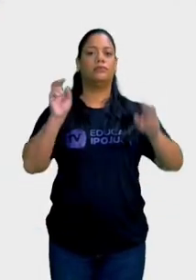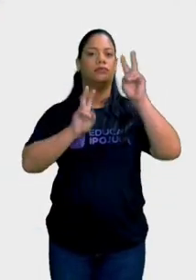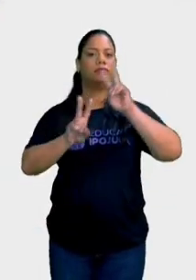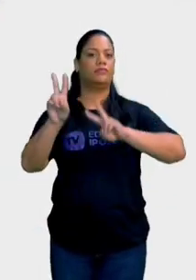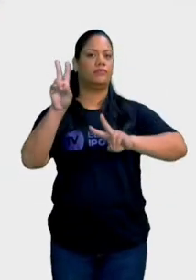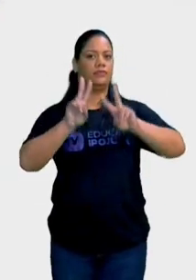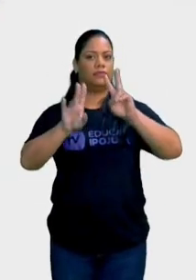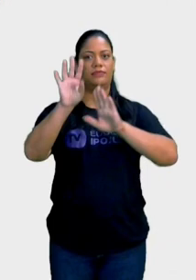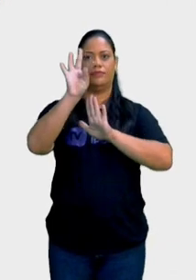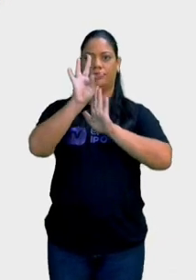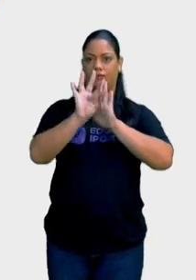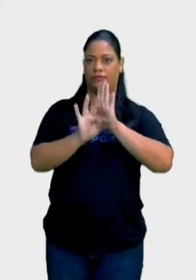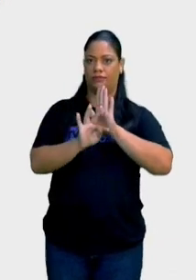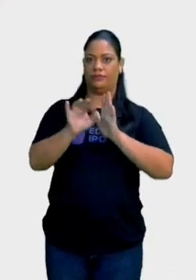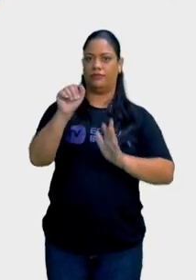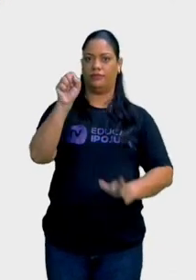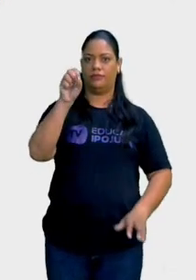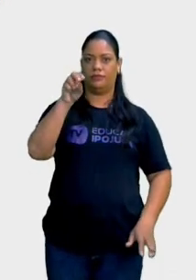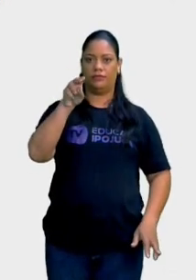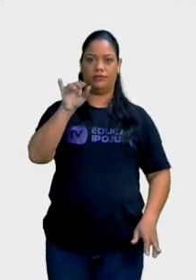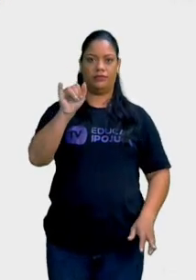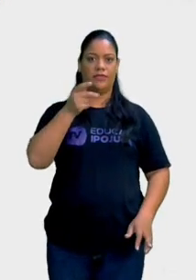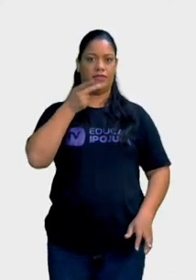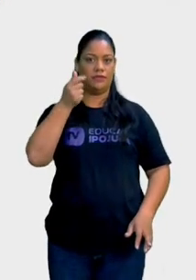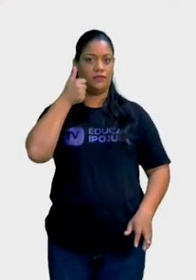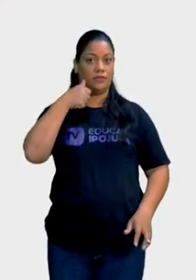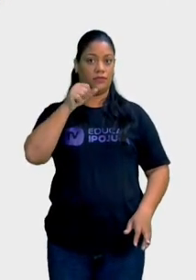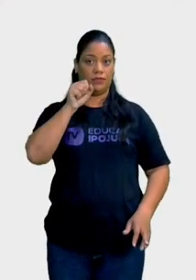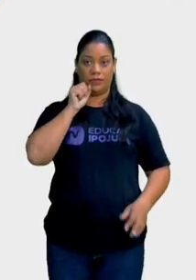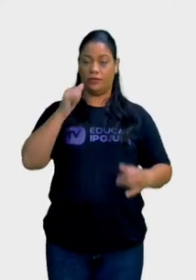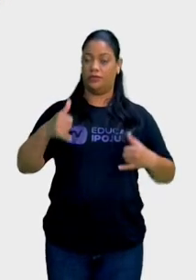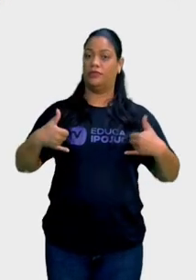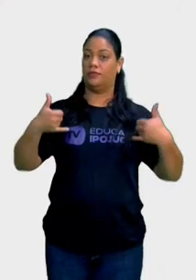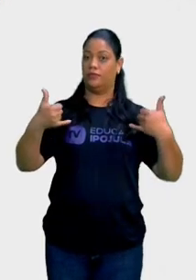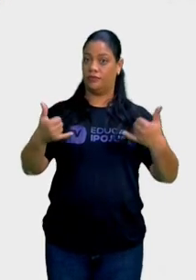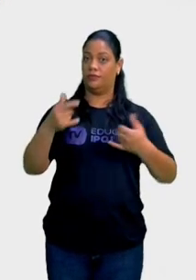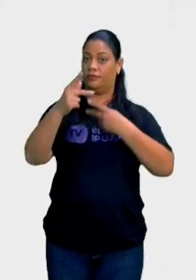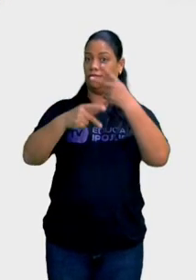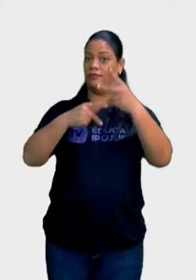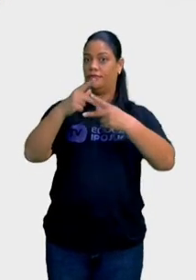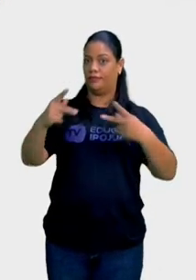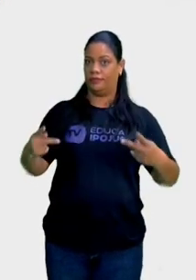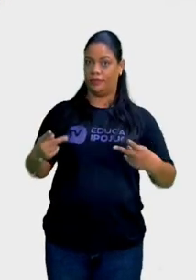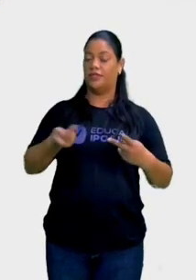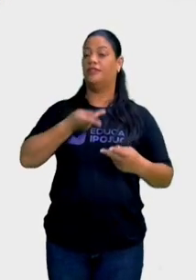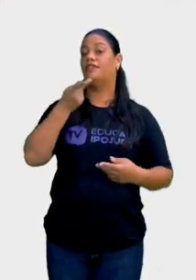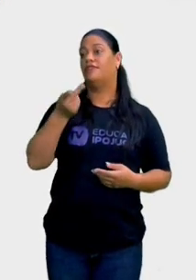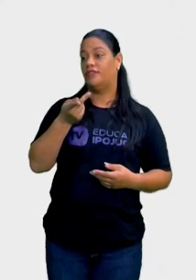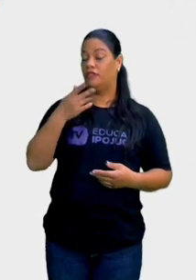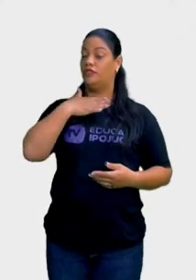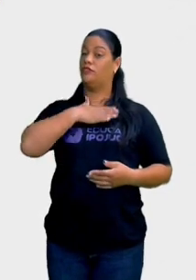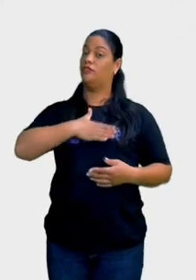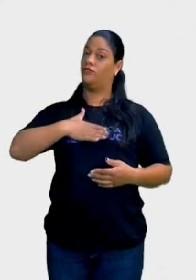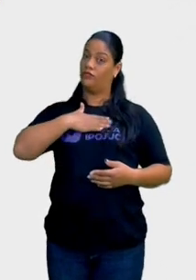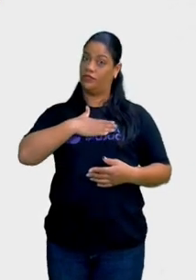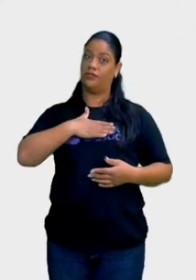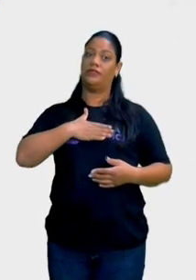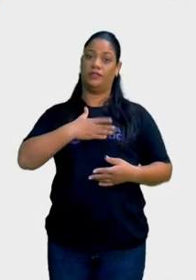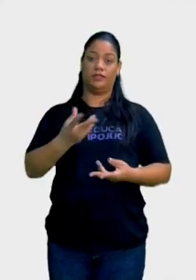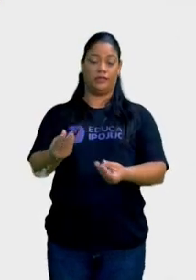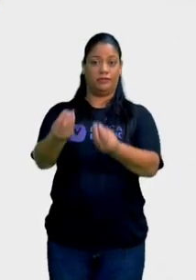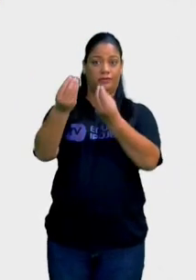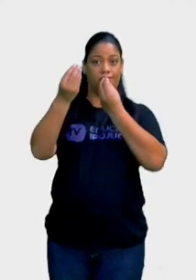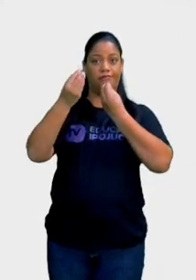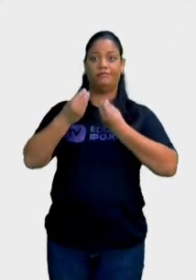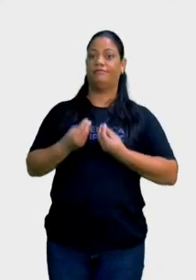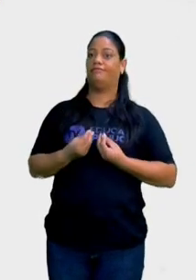Observe o texto. Sônia falou com sua mãe sobre o presente de aniversário. Disse que gostaria de um celular. E